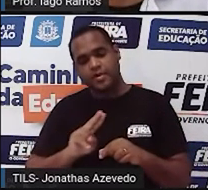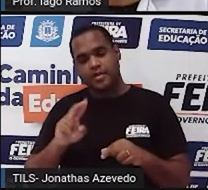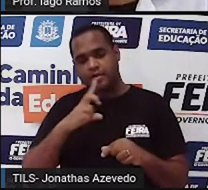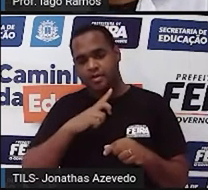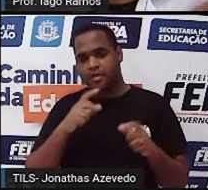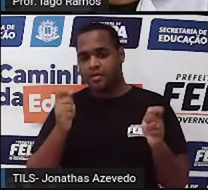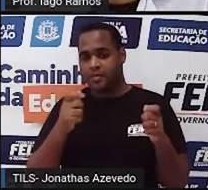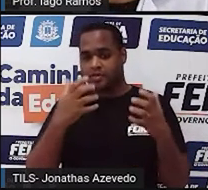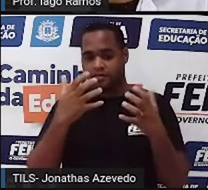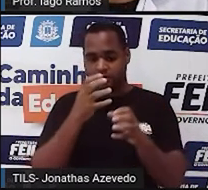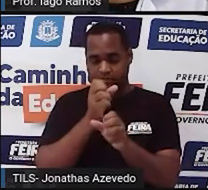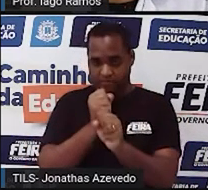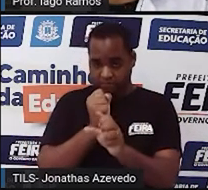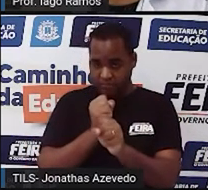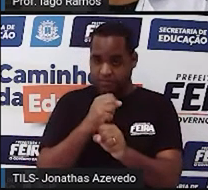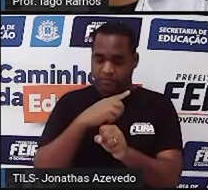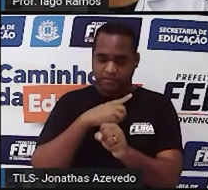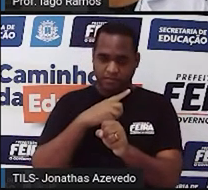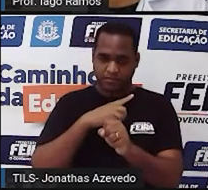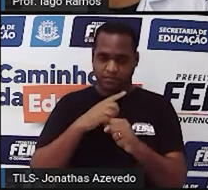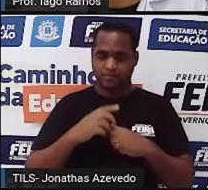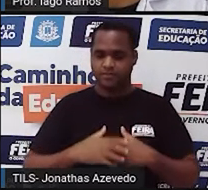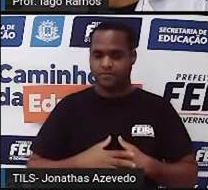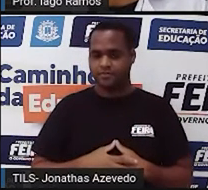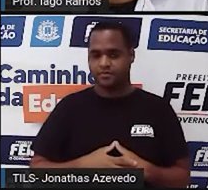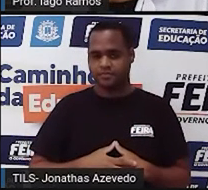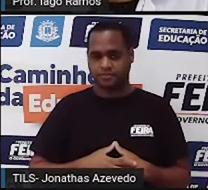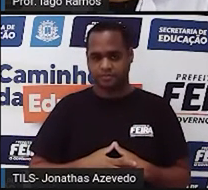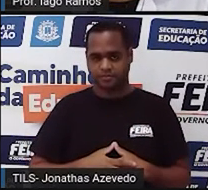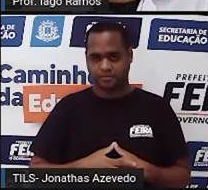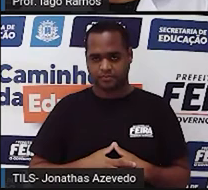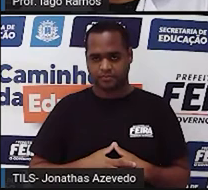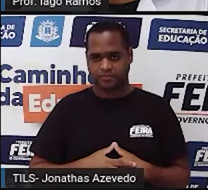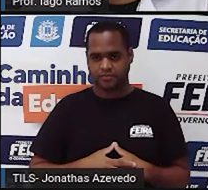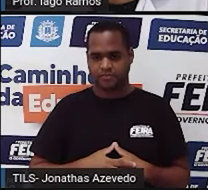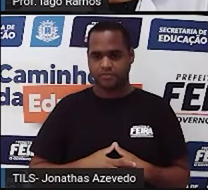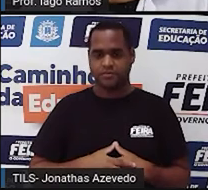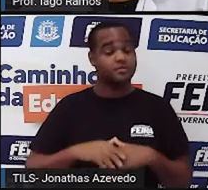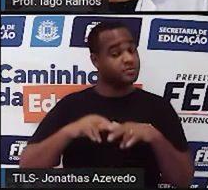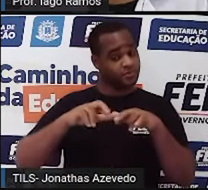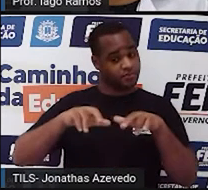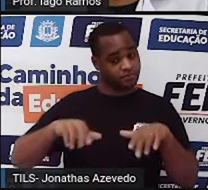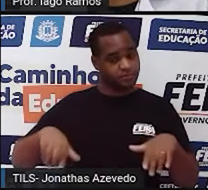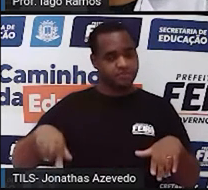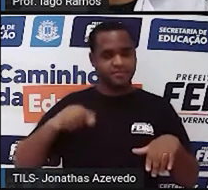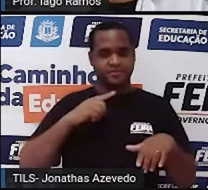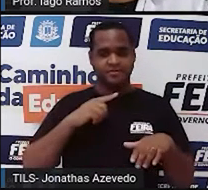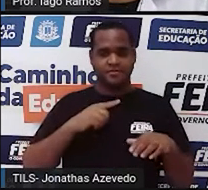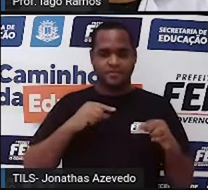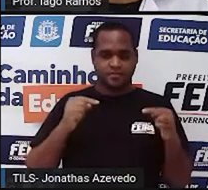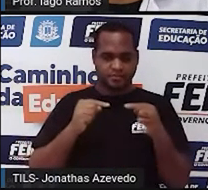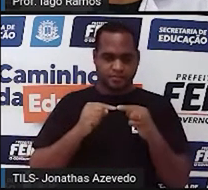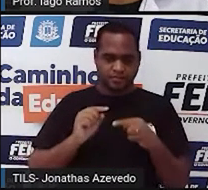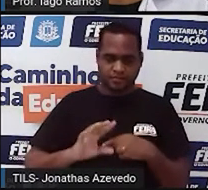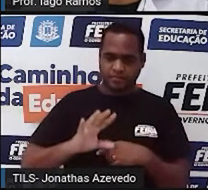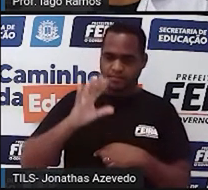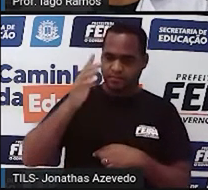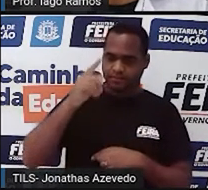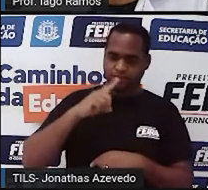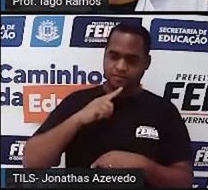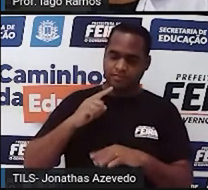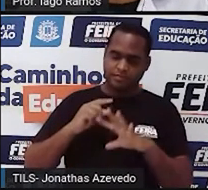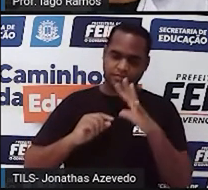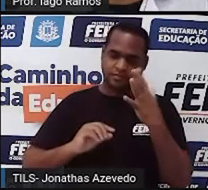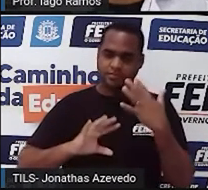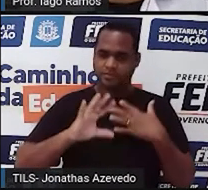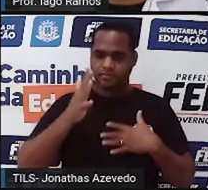essa conta, né? Como a gente costuma dizer. Todas as vezes que a situação trouxer